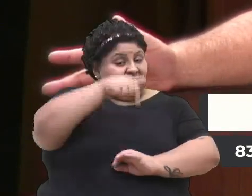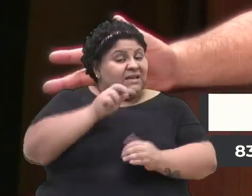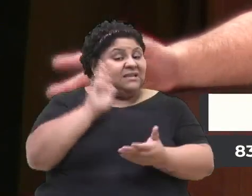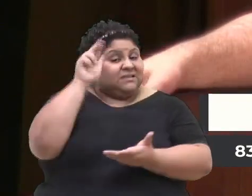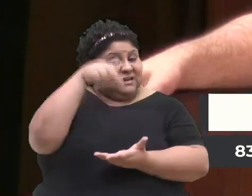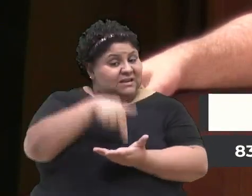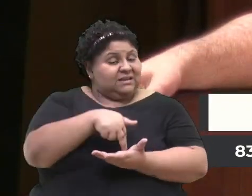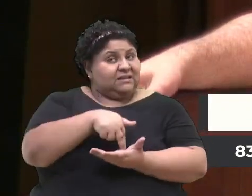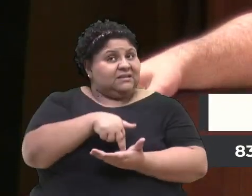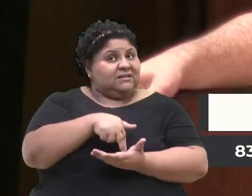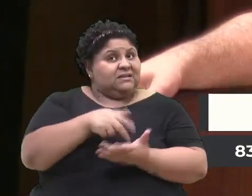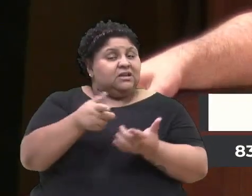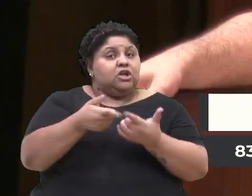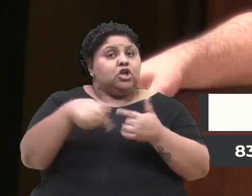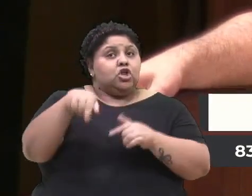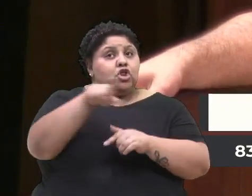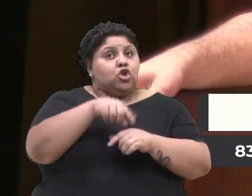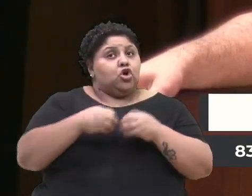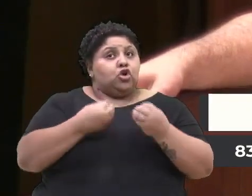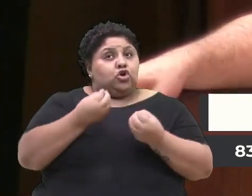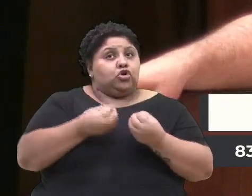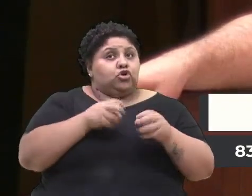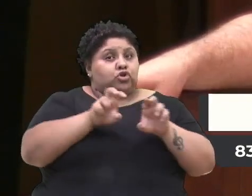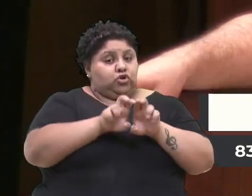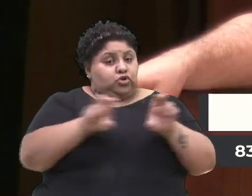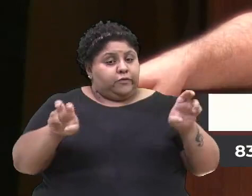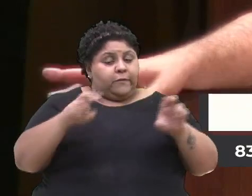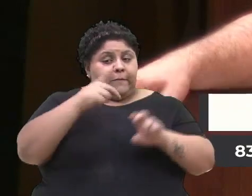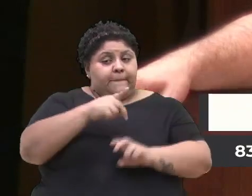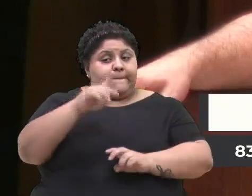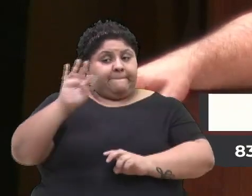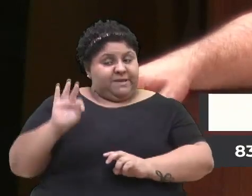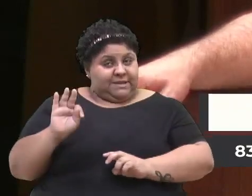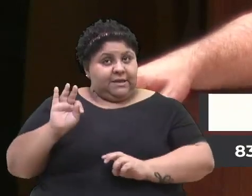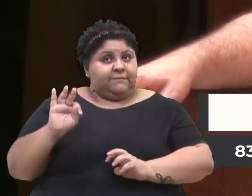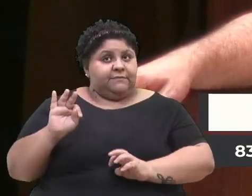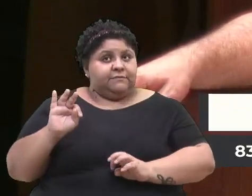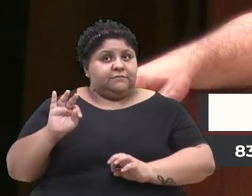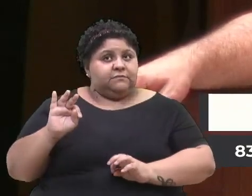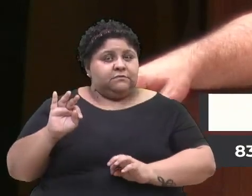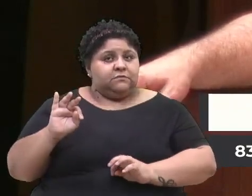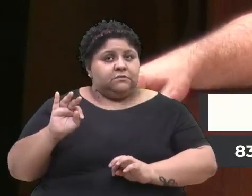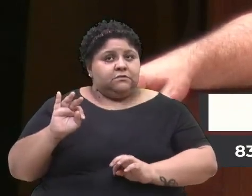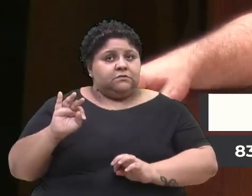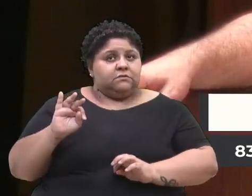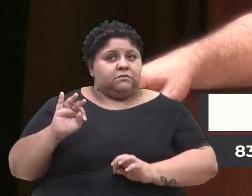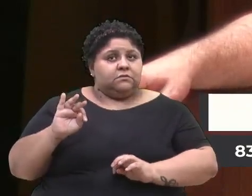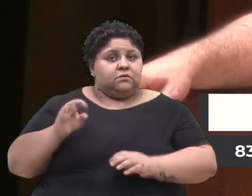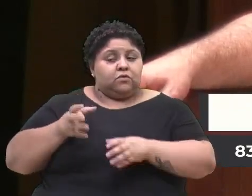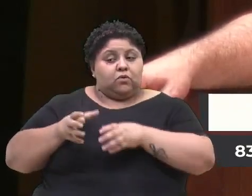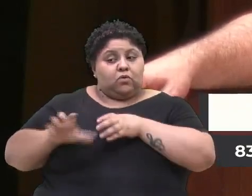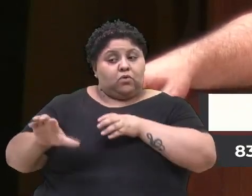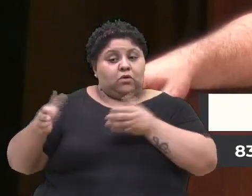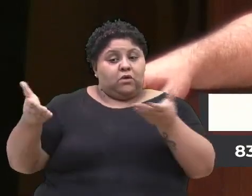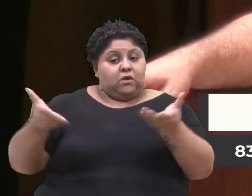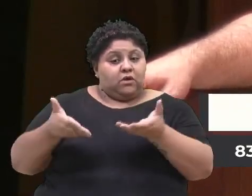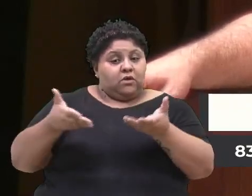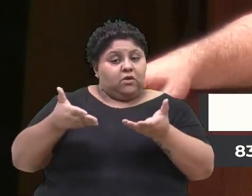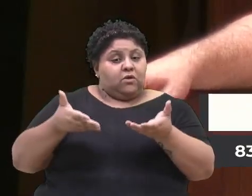Nós, enquanto bancada do Partido dos Trabalhadores e das Trabalhadoras, oposição à atual gestão municipal, nós temos